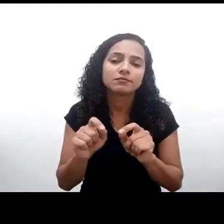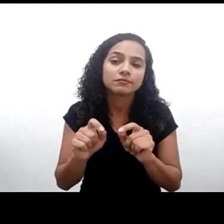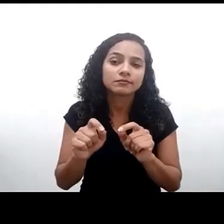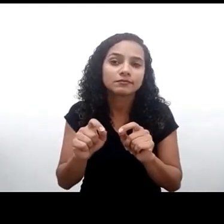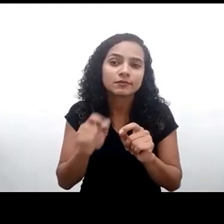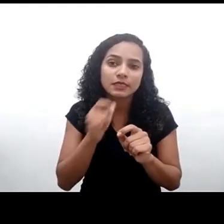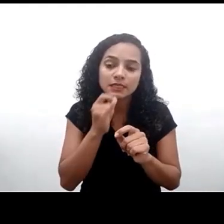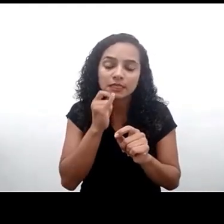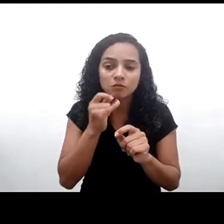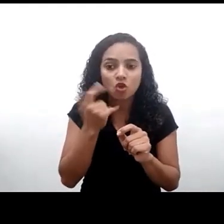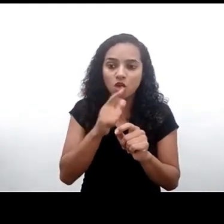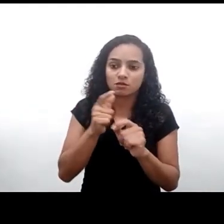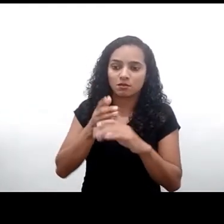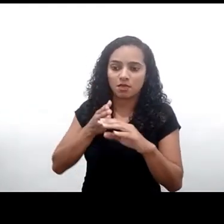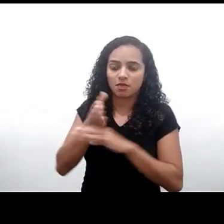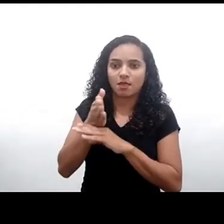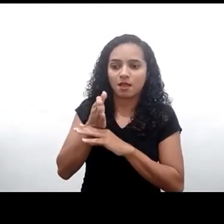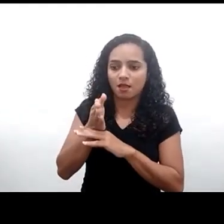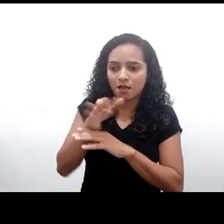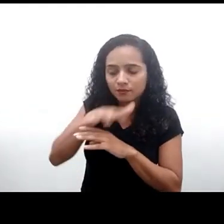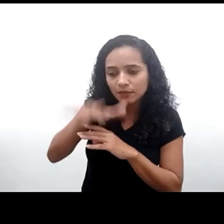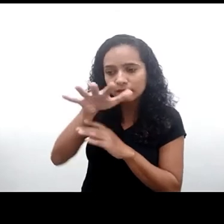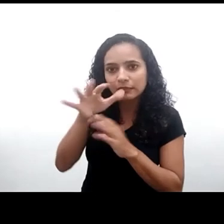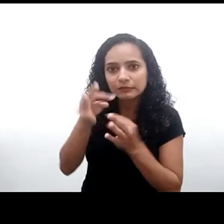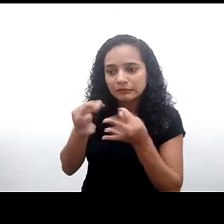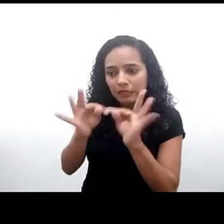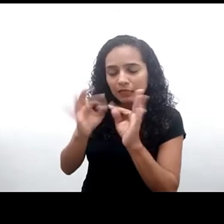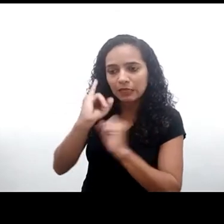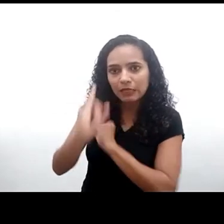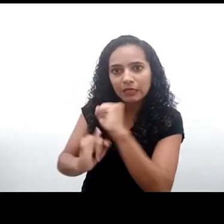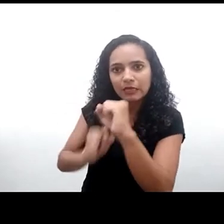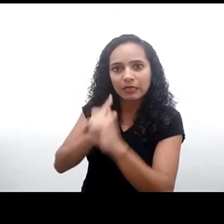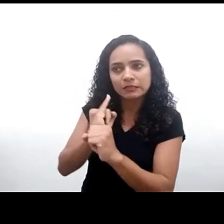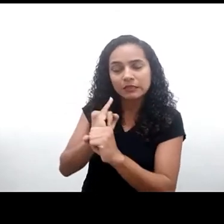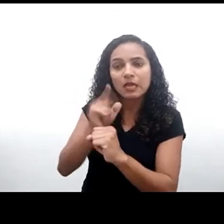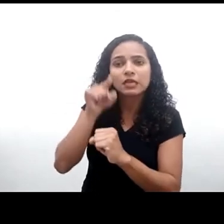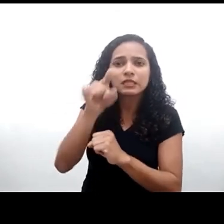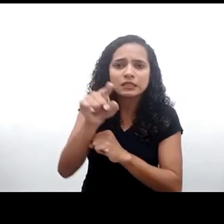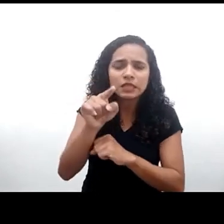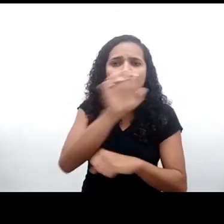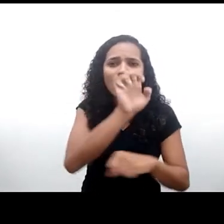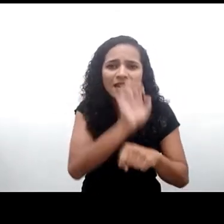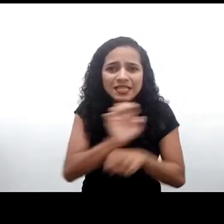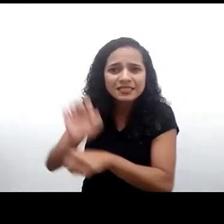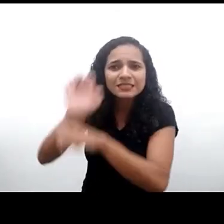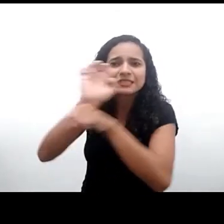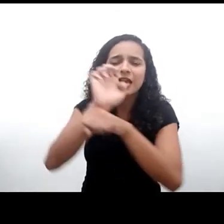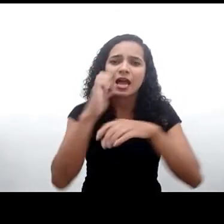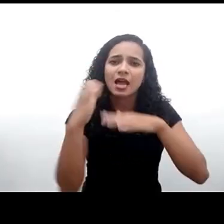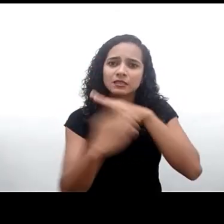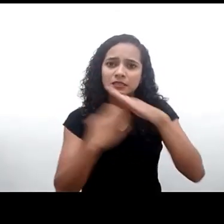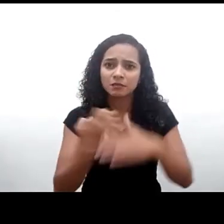digital. E esse apoio tem que vir por parte dos estados, das empresas e que as famílias precisam